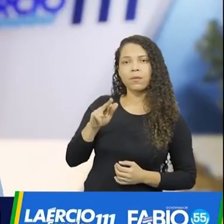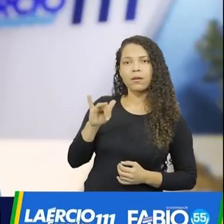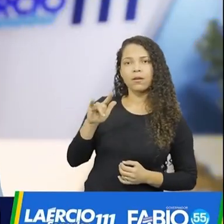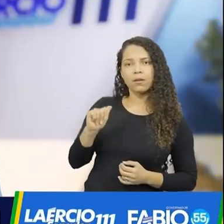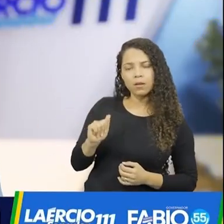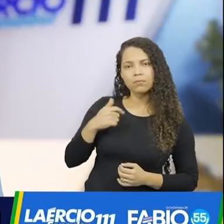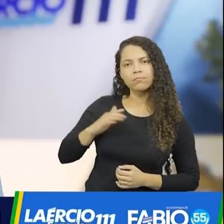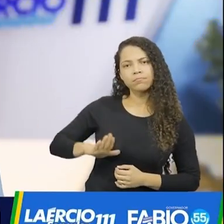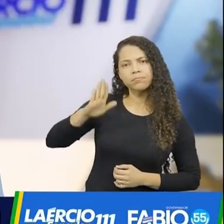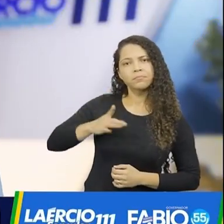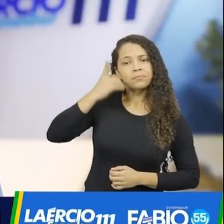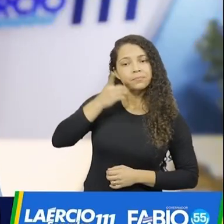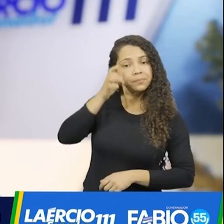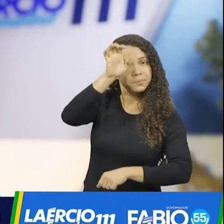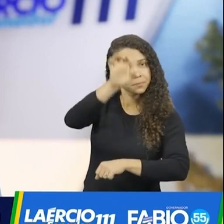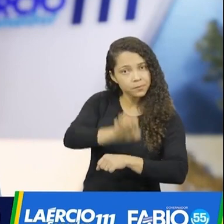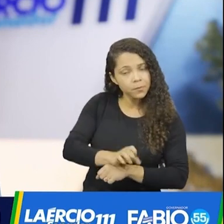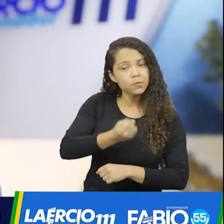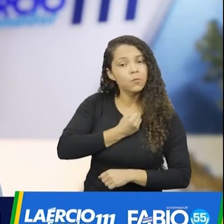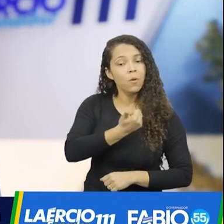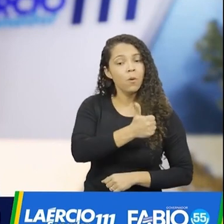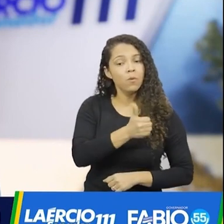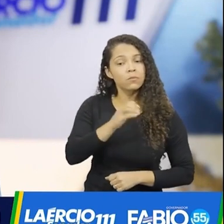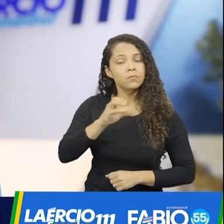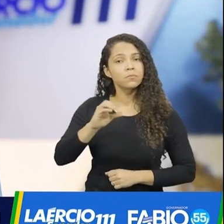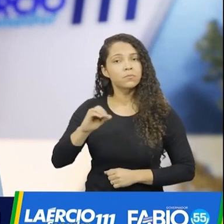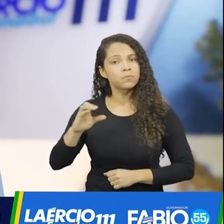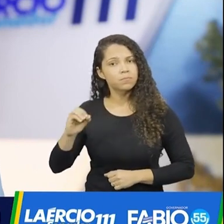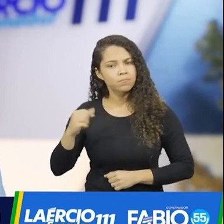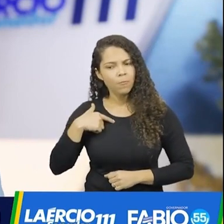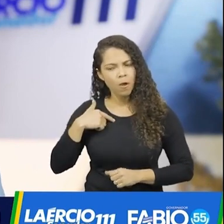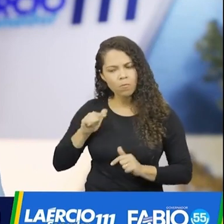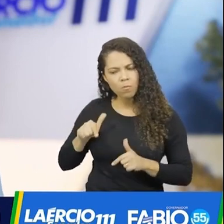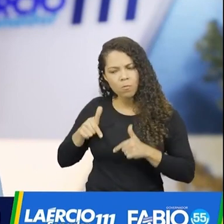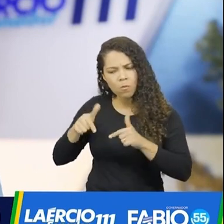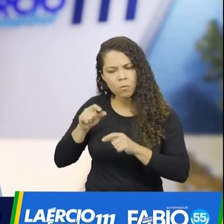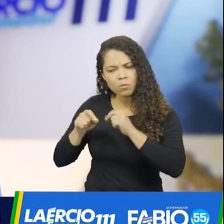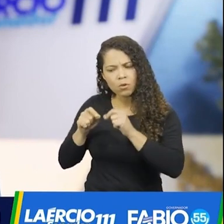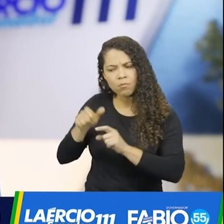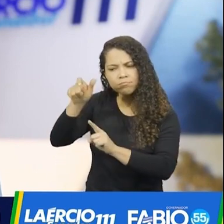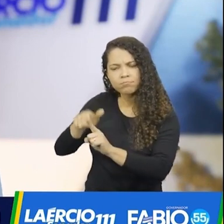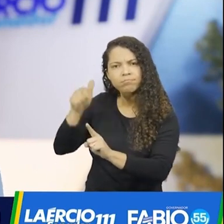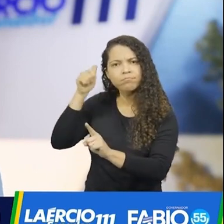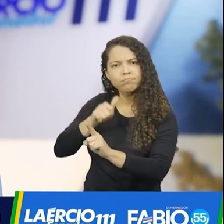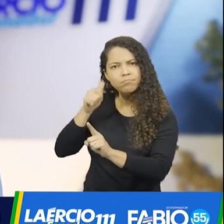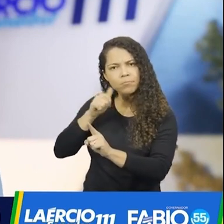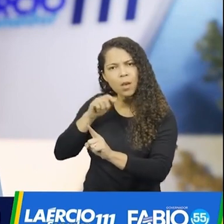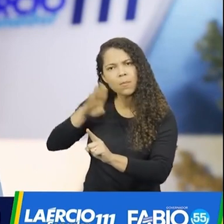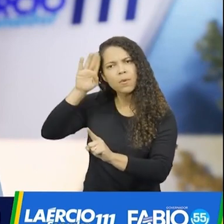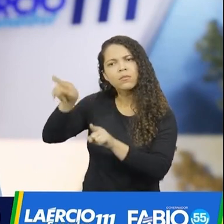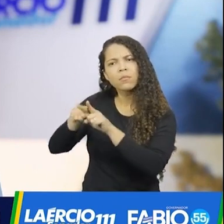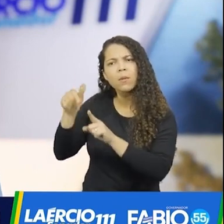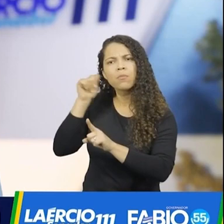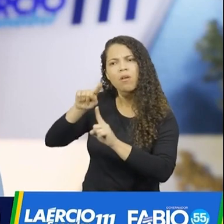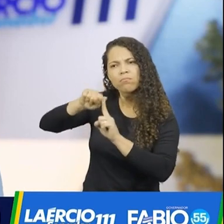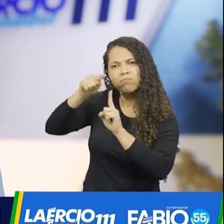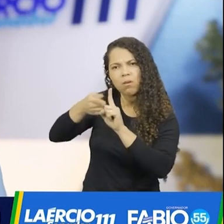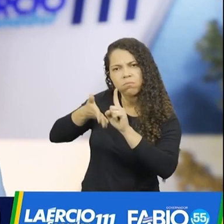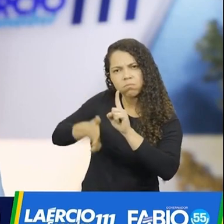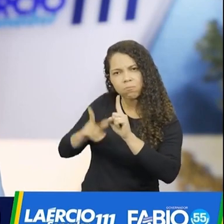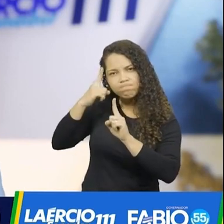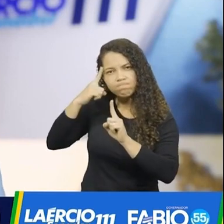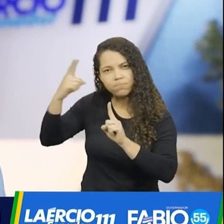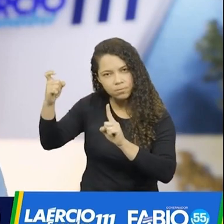é Marília Gabriela, sou candidata a deputado estadual com o número 11.000 e tenho como bandeira a defesa da mulher. Principalmente aquelas que sofreram